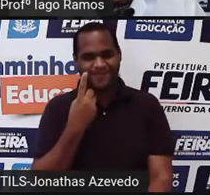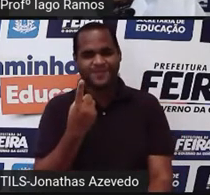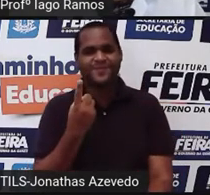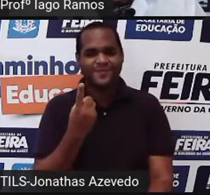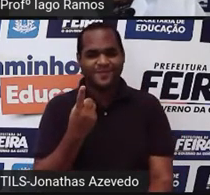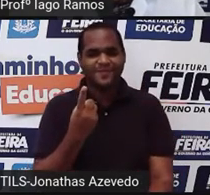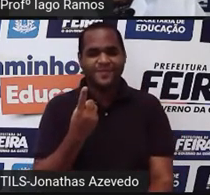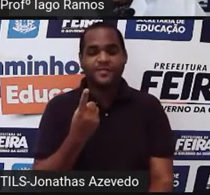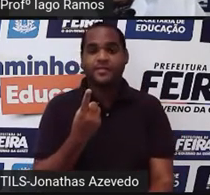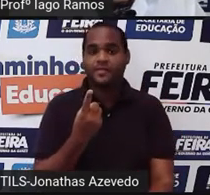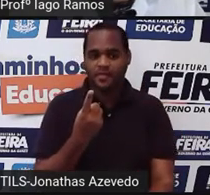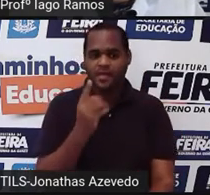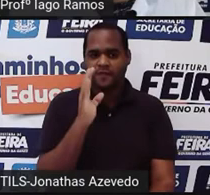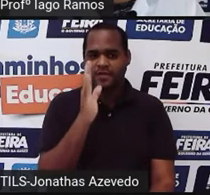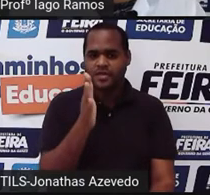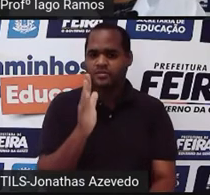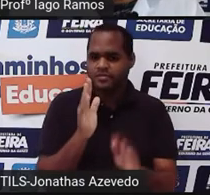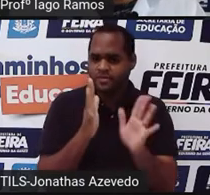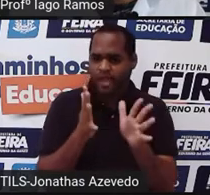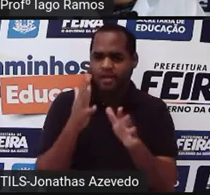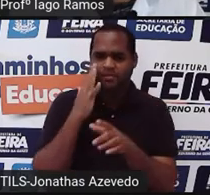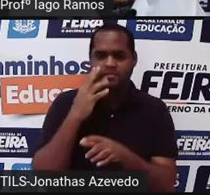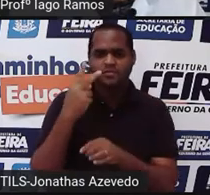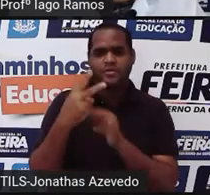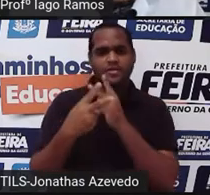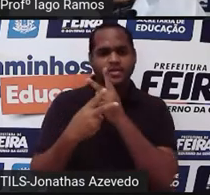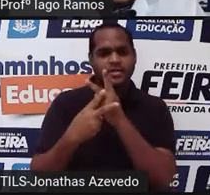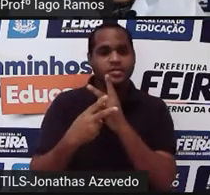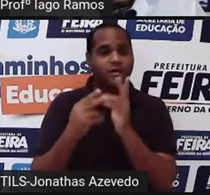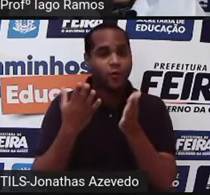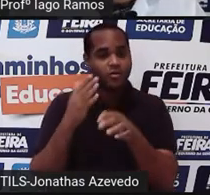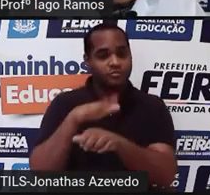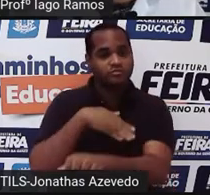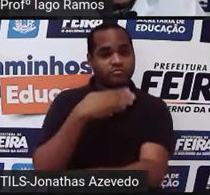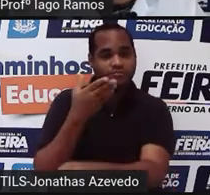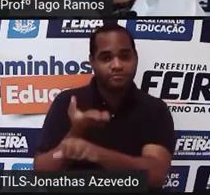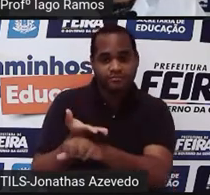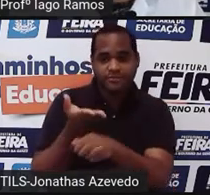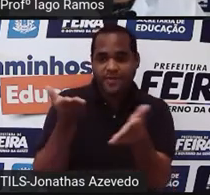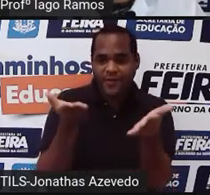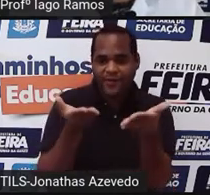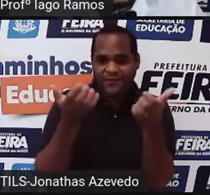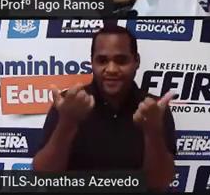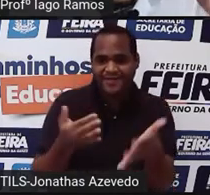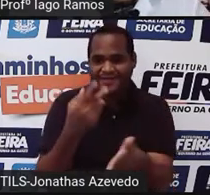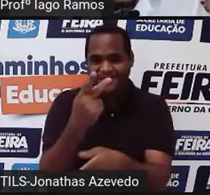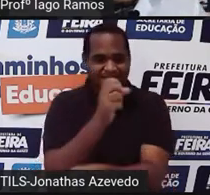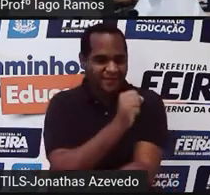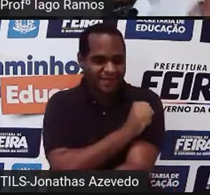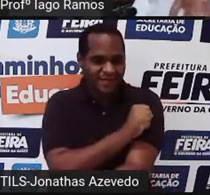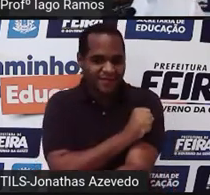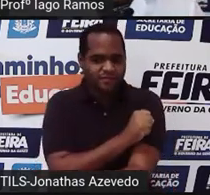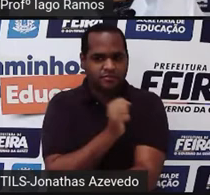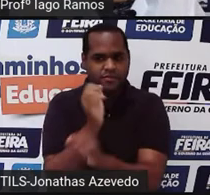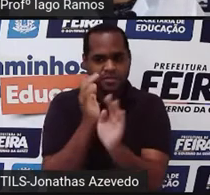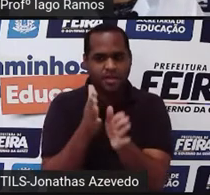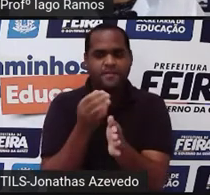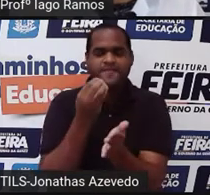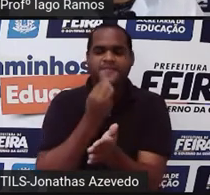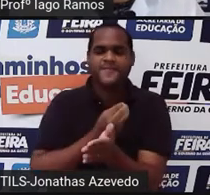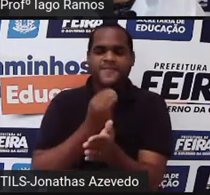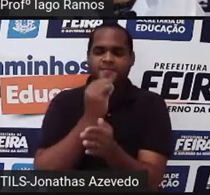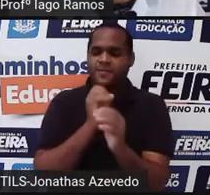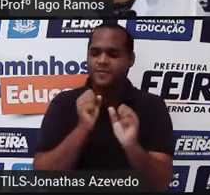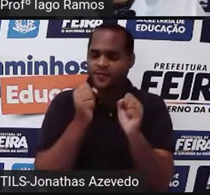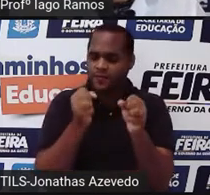Se você já estudou potenciação até hoje, né? Até esse momento aqui do oitavo ano, se você já teve a oportunidade de